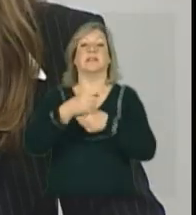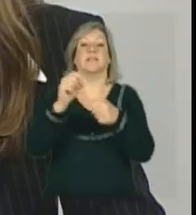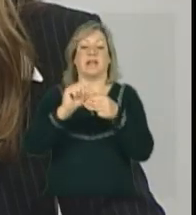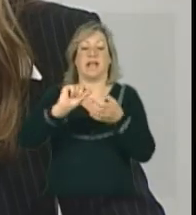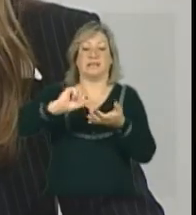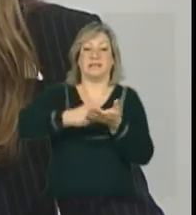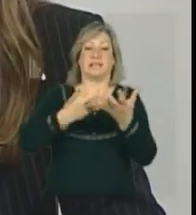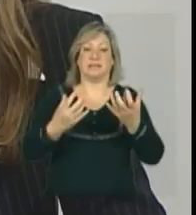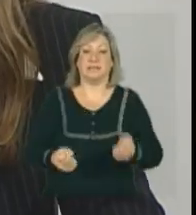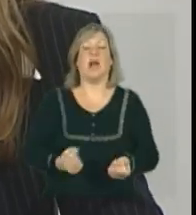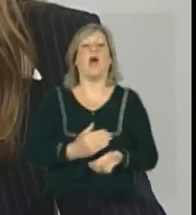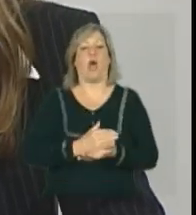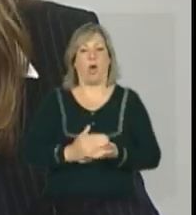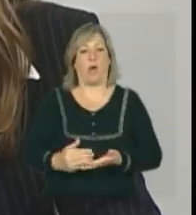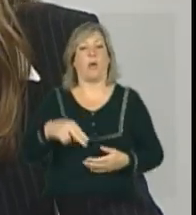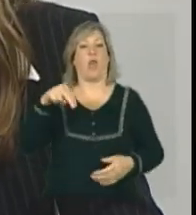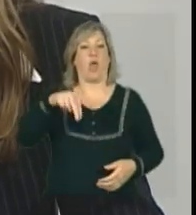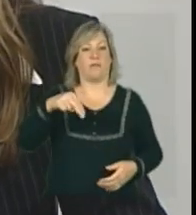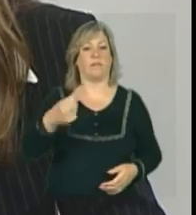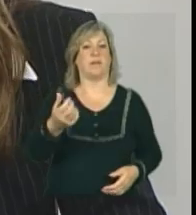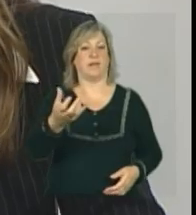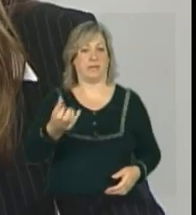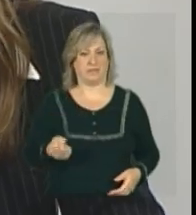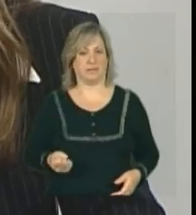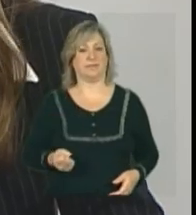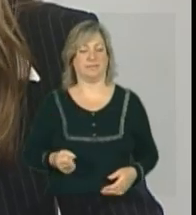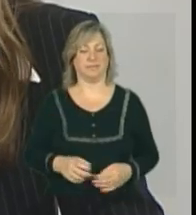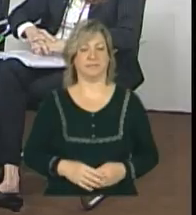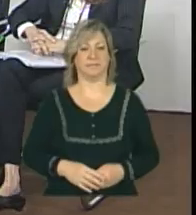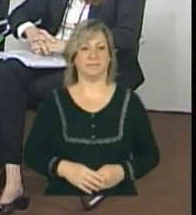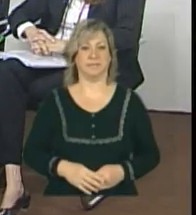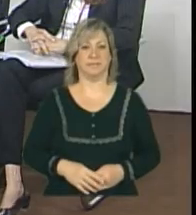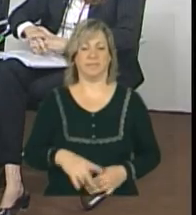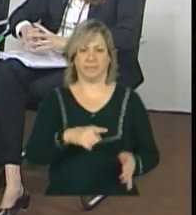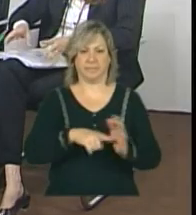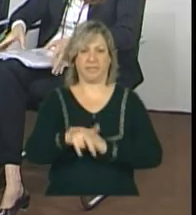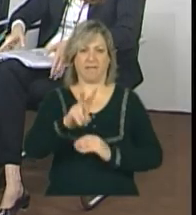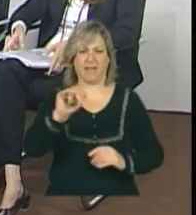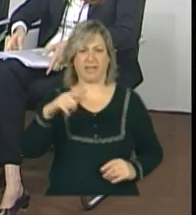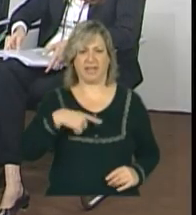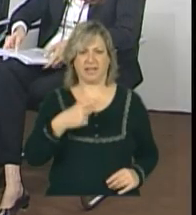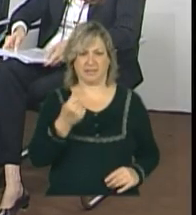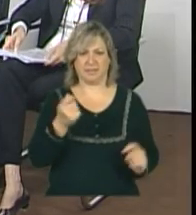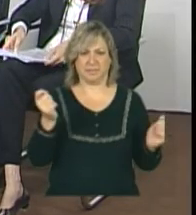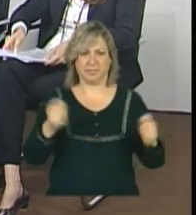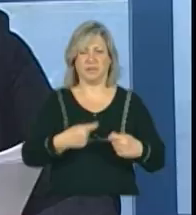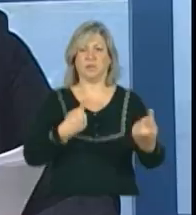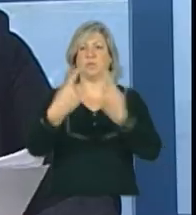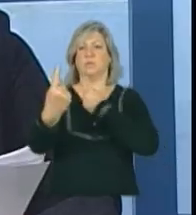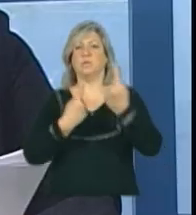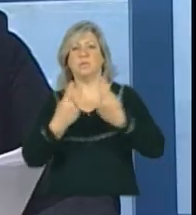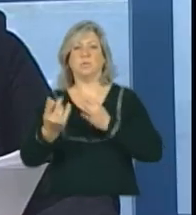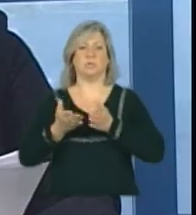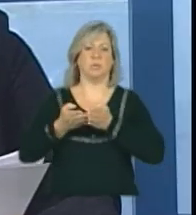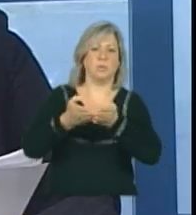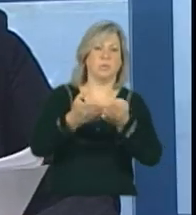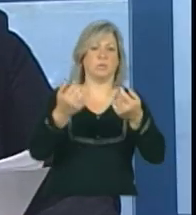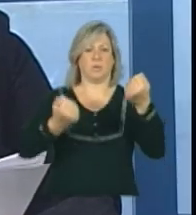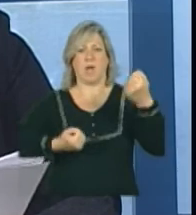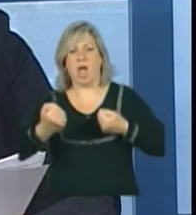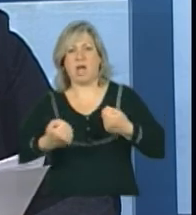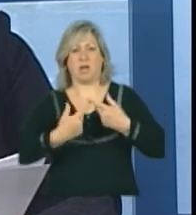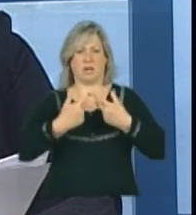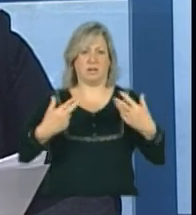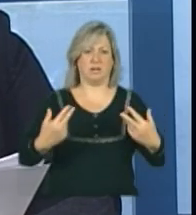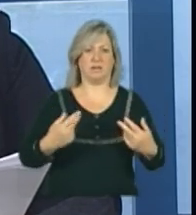partir de novembro. Seja para a equipe volante ou para a PAIF. Vai ter recurso específico para traslado dessas equipes, para movimentação